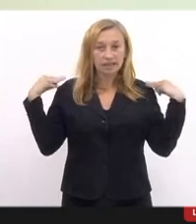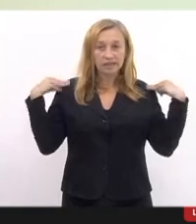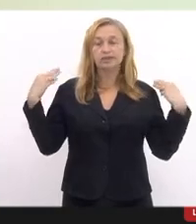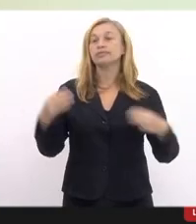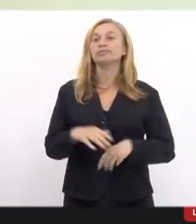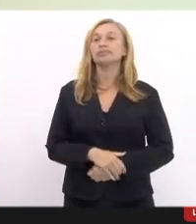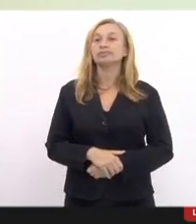Existem...